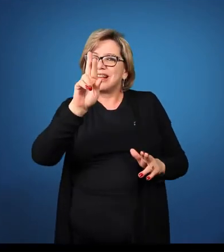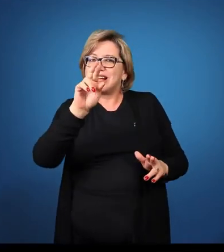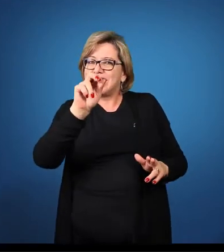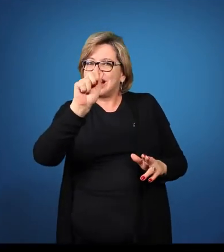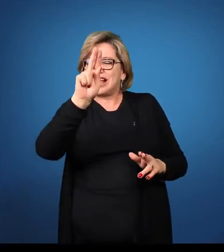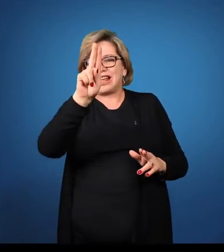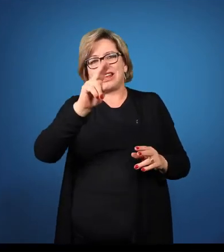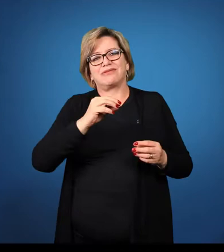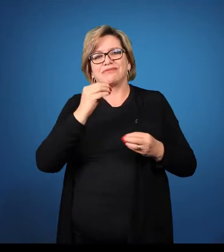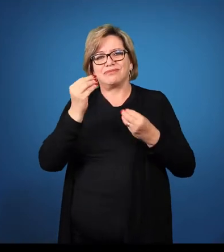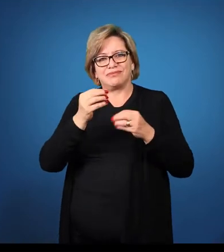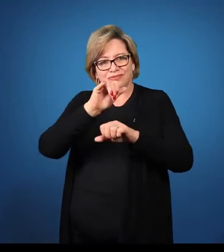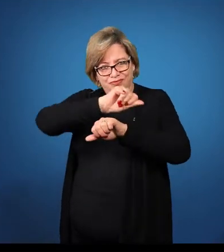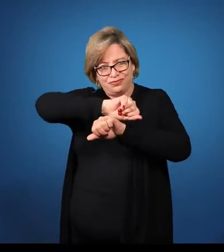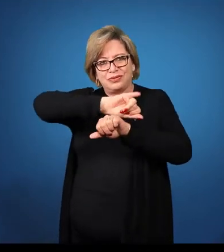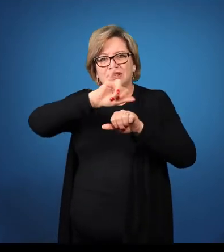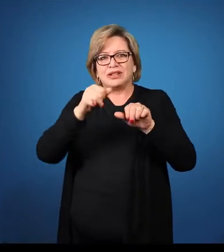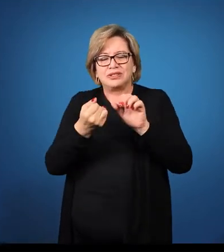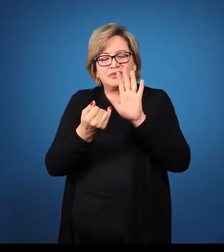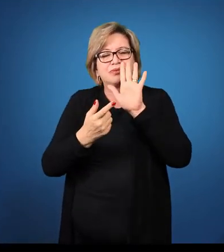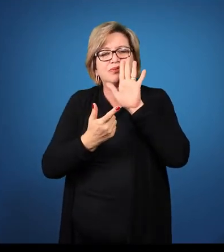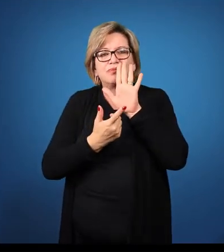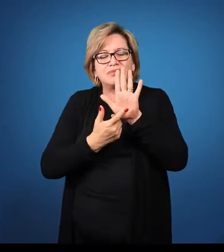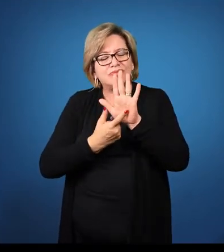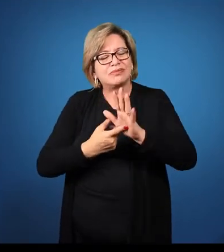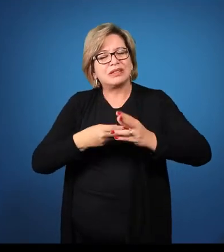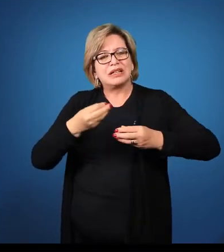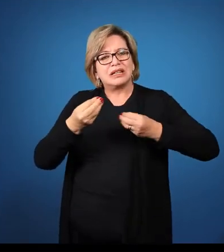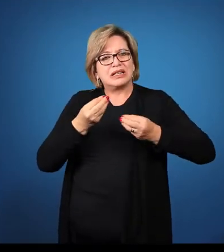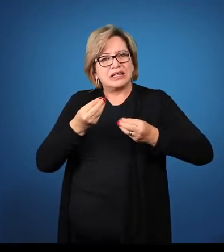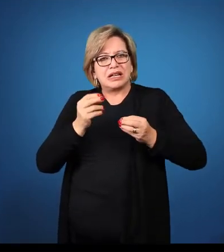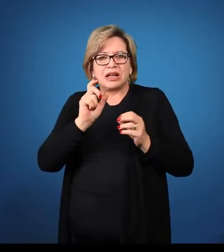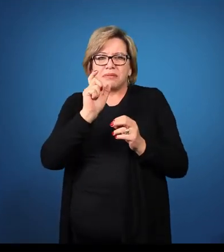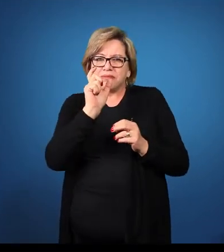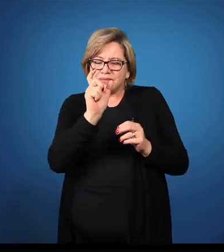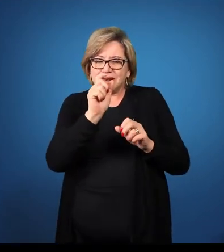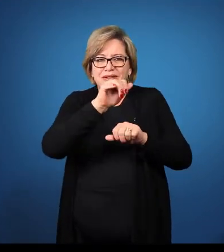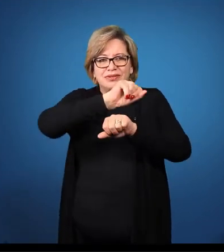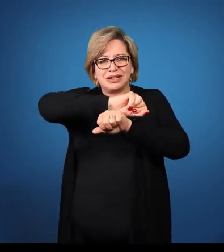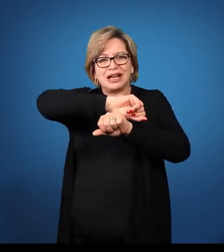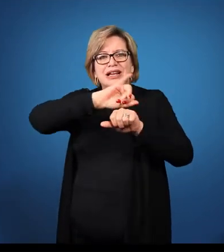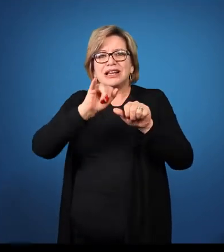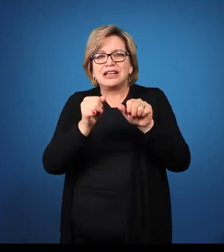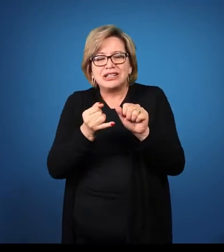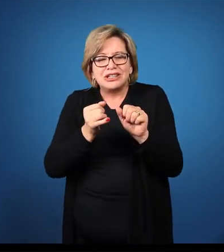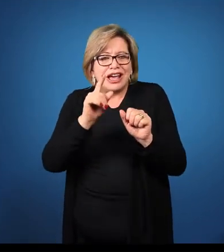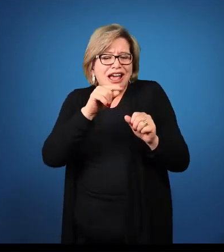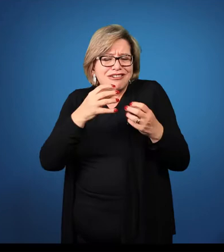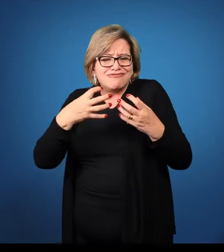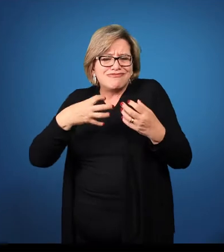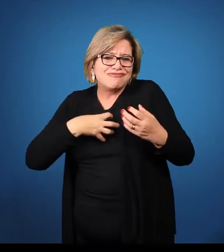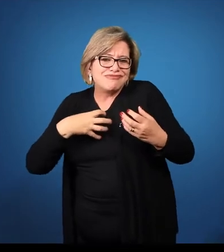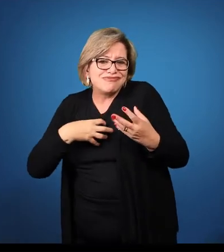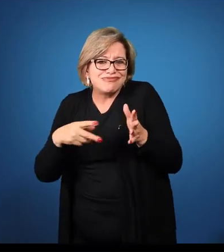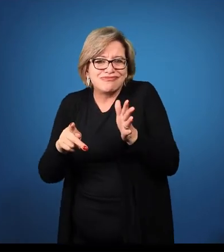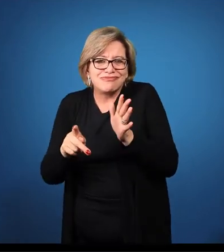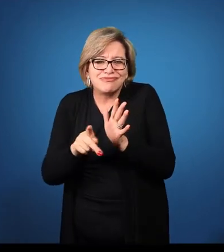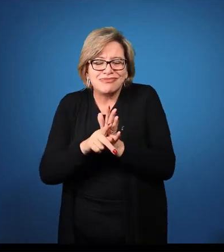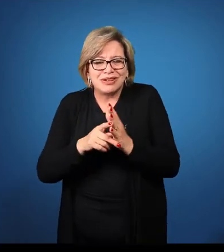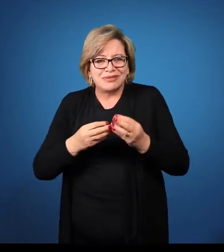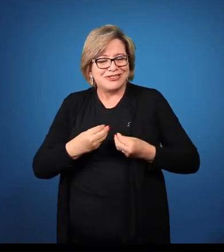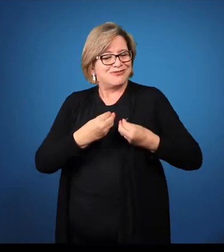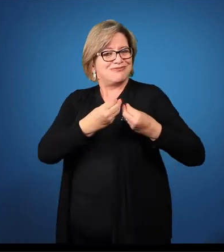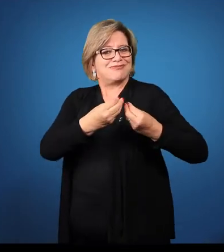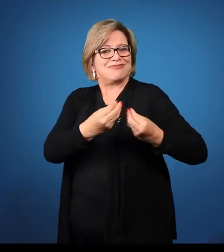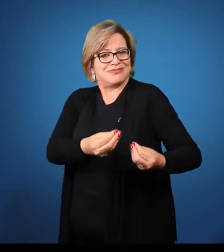estamos... A palavra adjetivo significa, é uma qualidade que se atribui